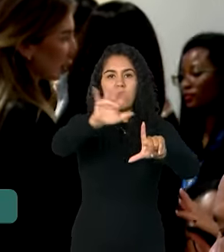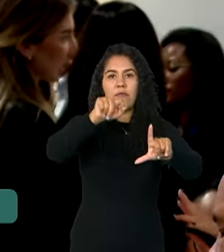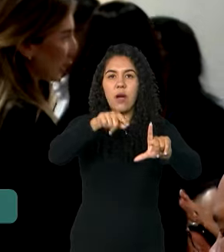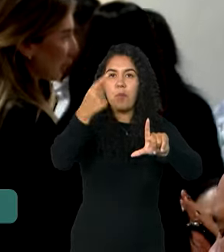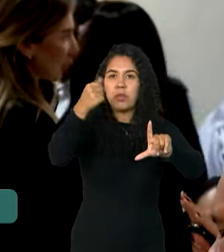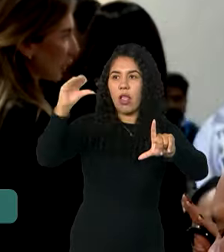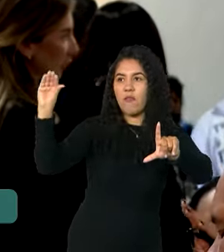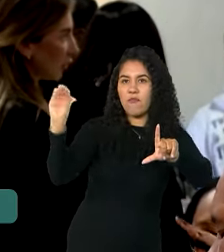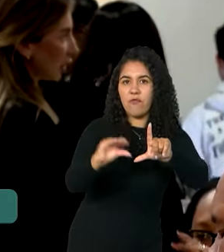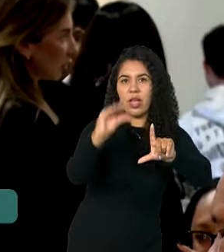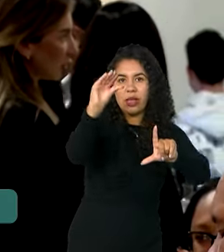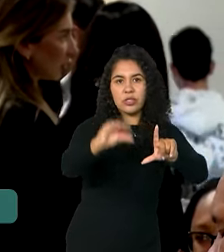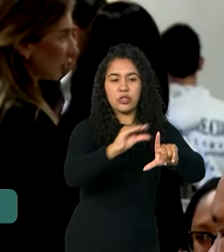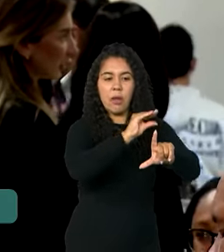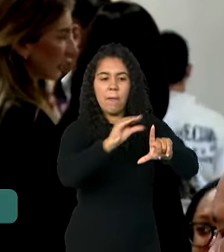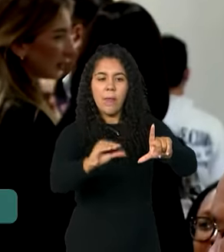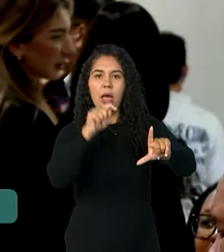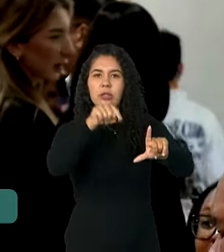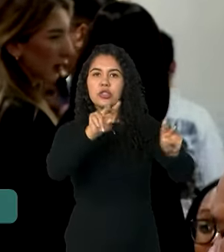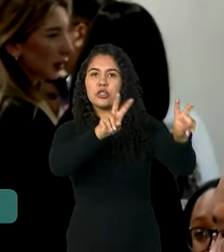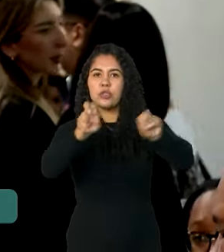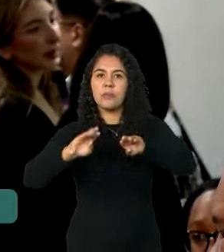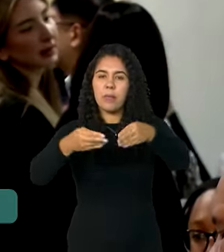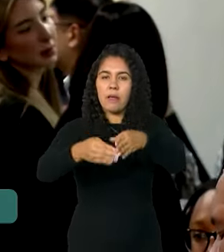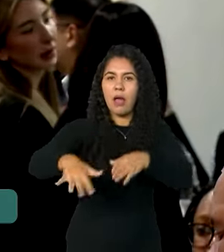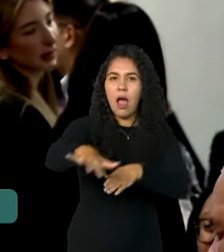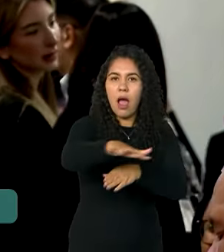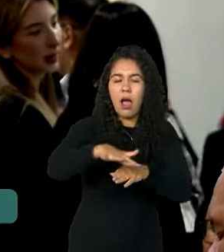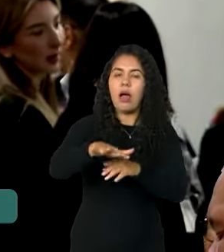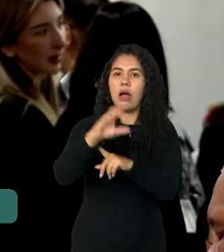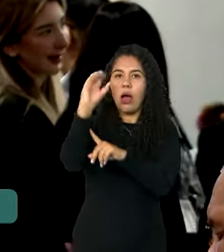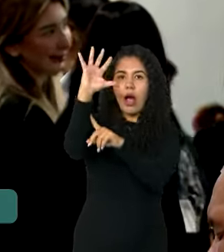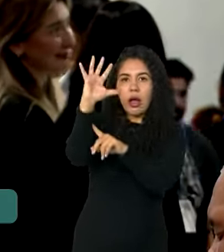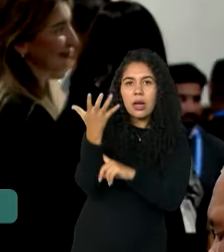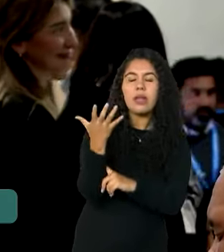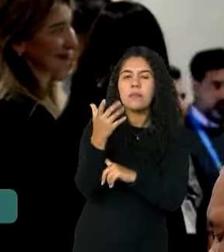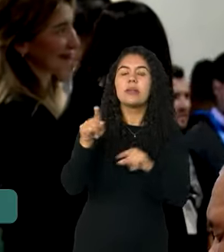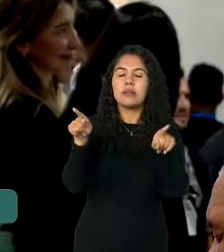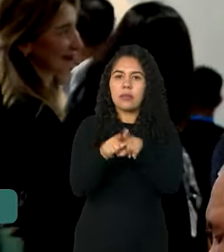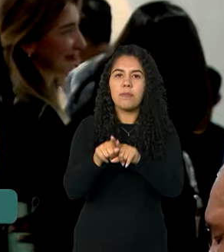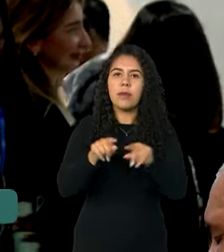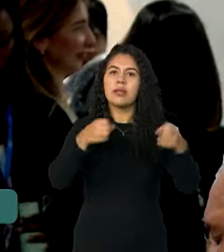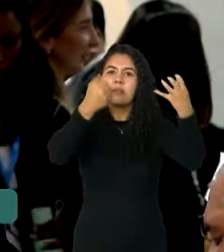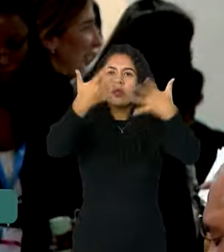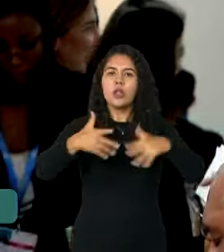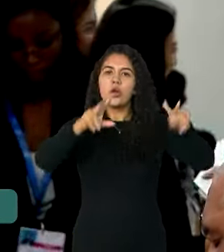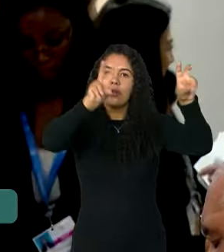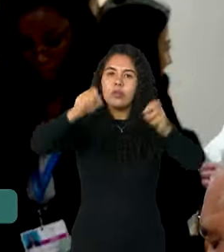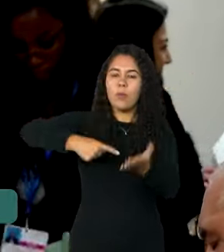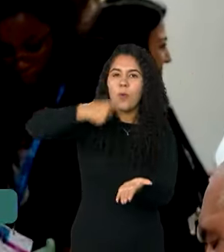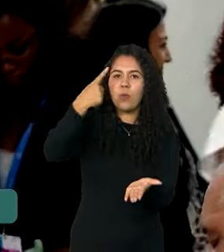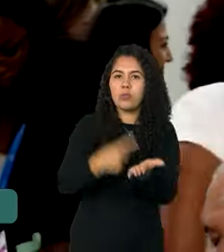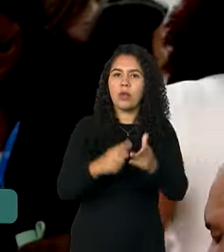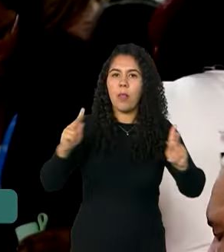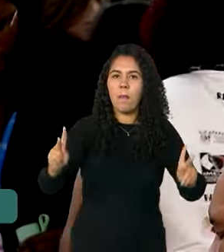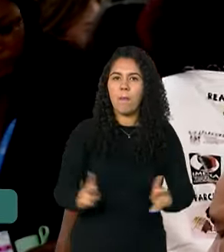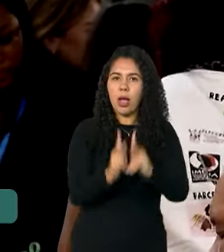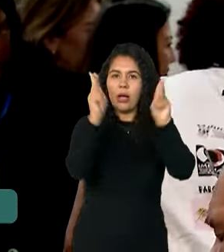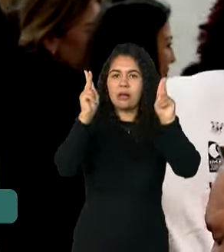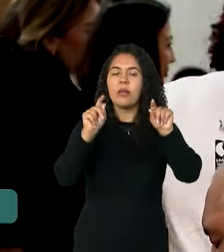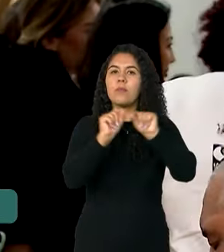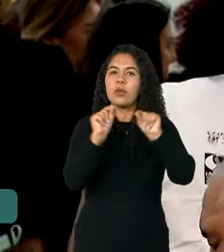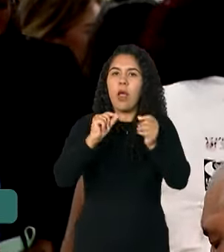entregou a nova meta do país no Acordo de Paris para reduzir as emissões de gases de efeito